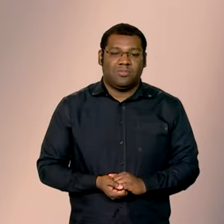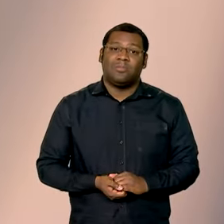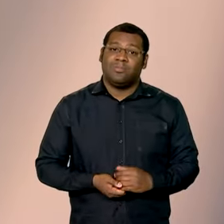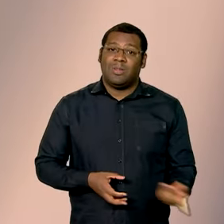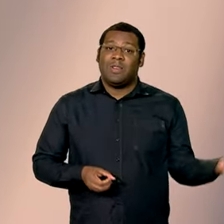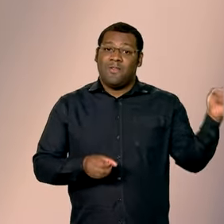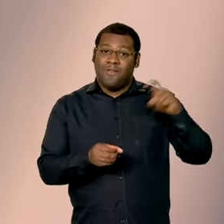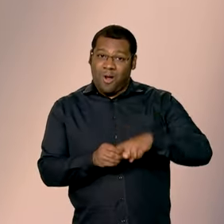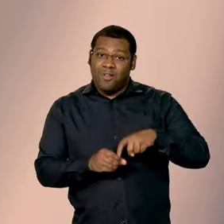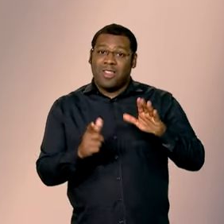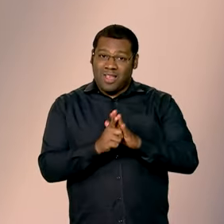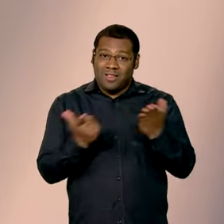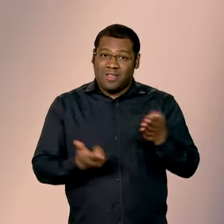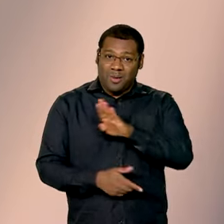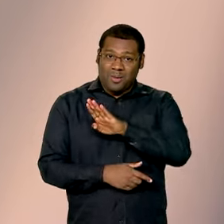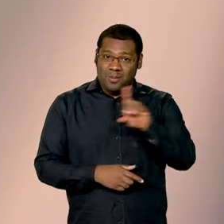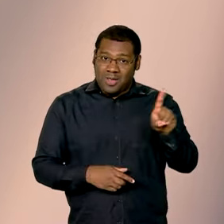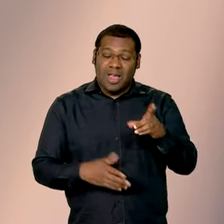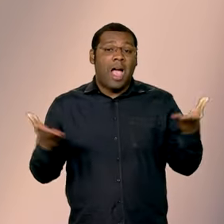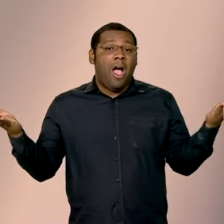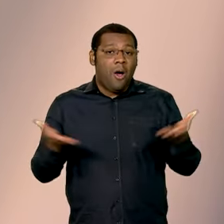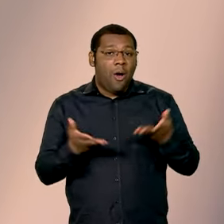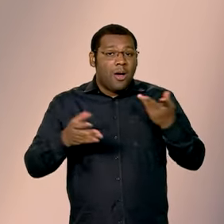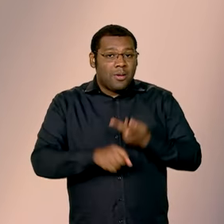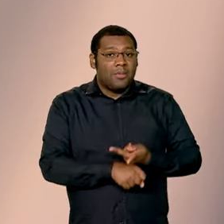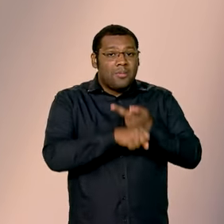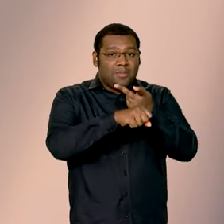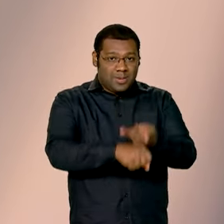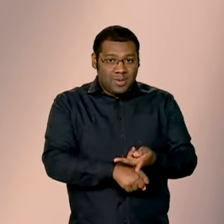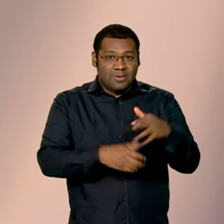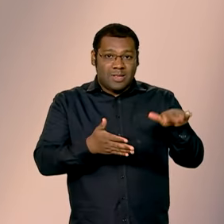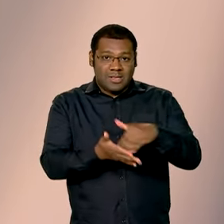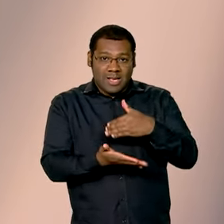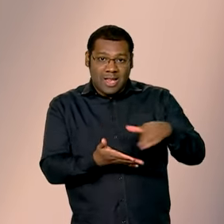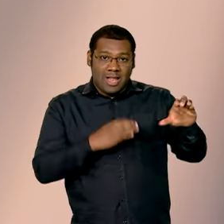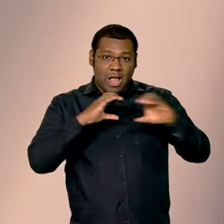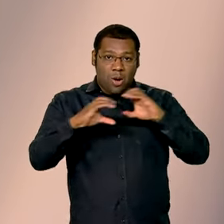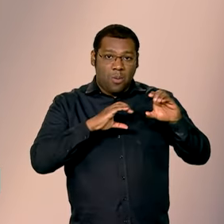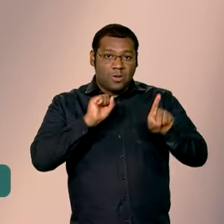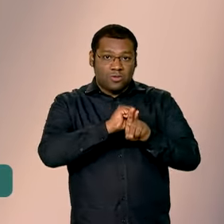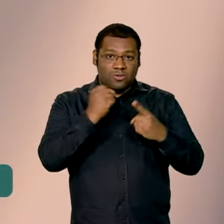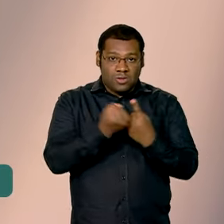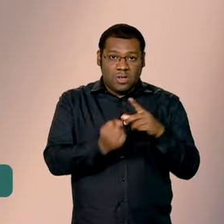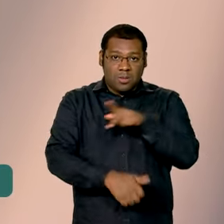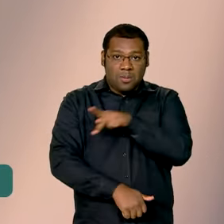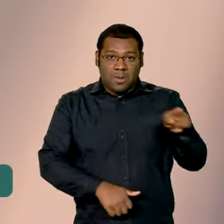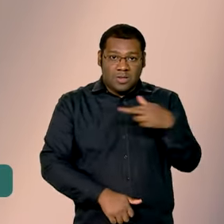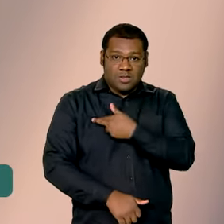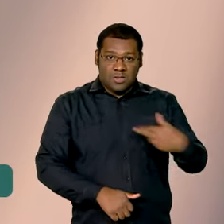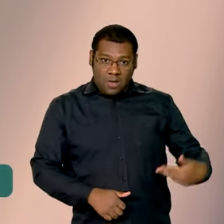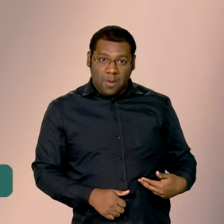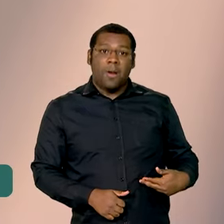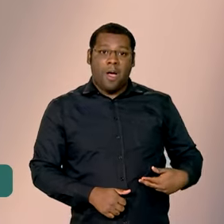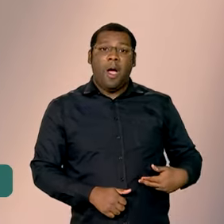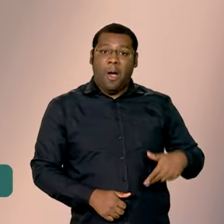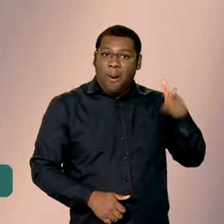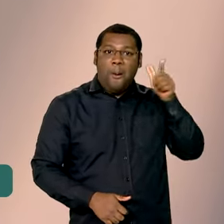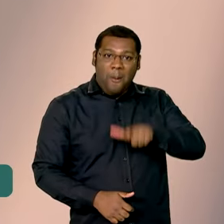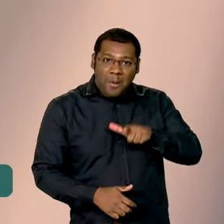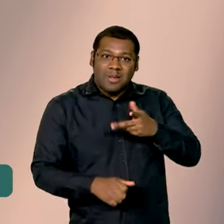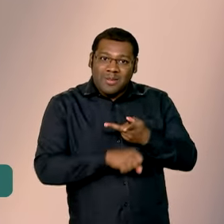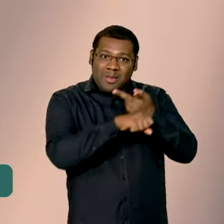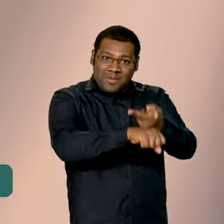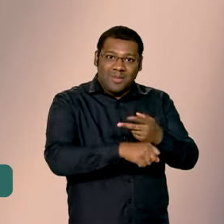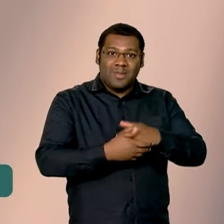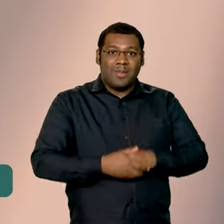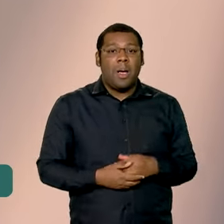Estamos de volta e vamos falar sobre um prêmio que a Secretaria de Comunicação Social da Presidência da República conquistou. A plataforma